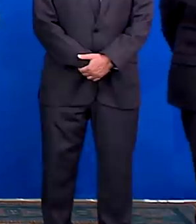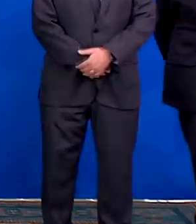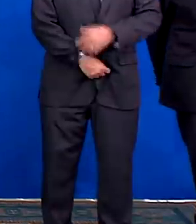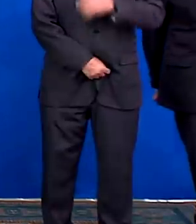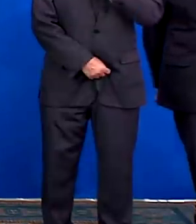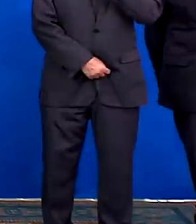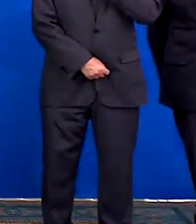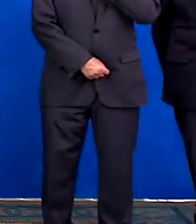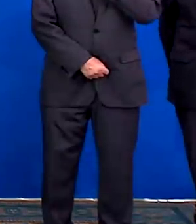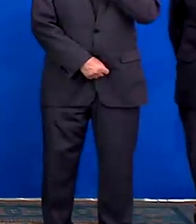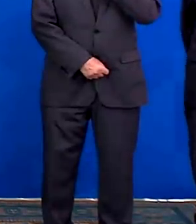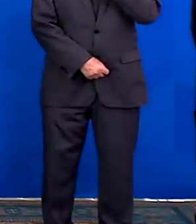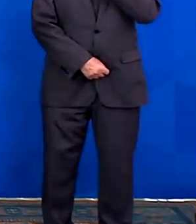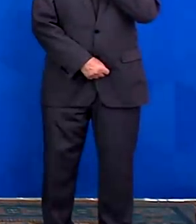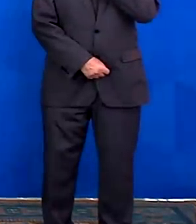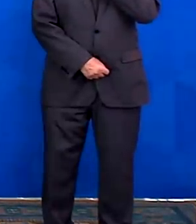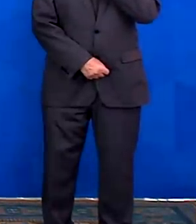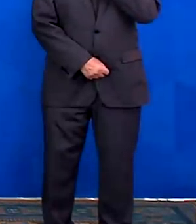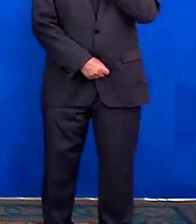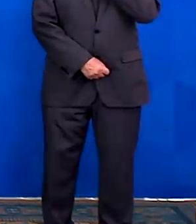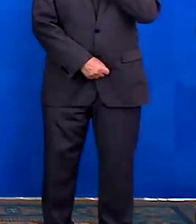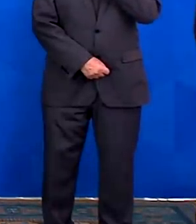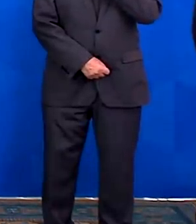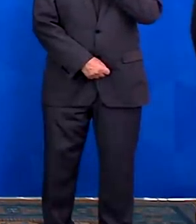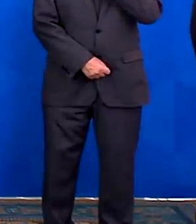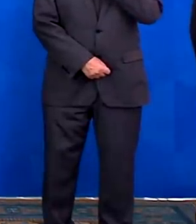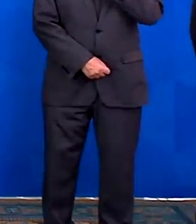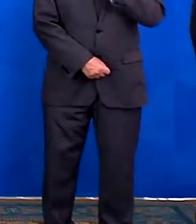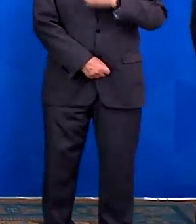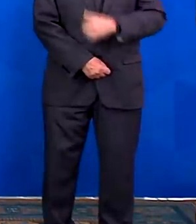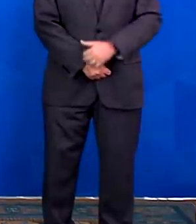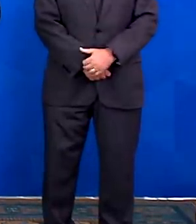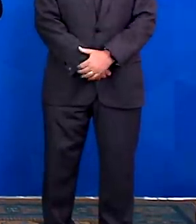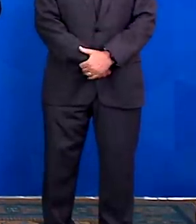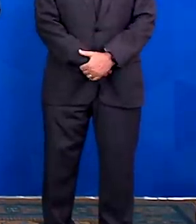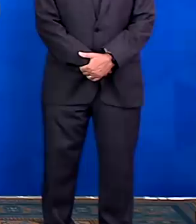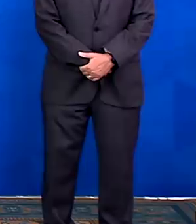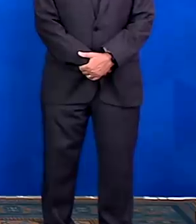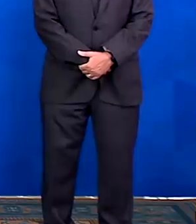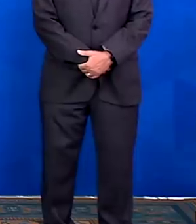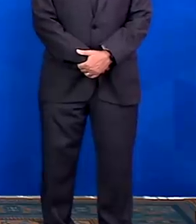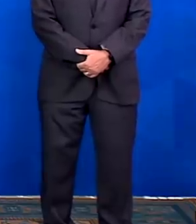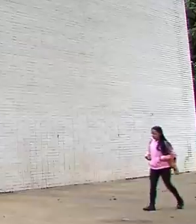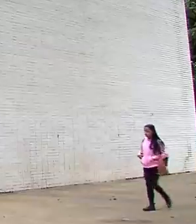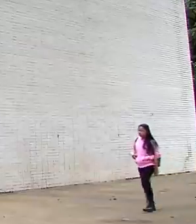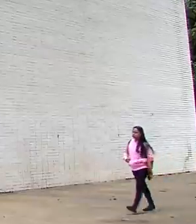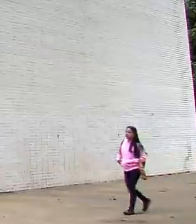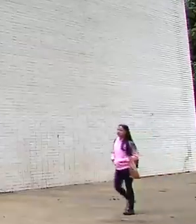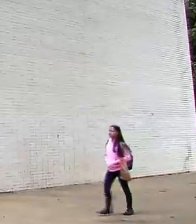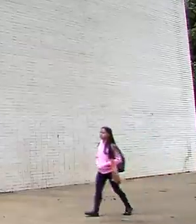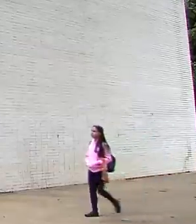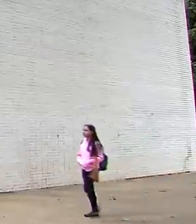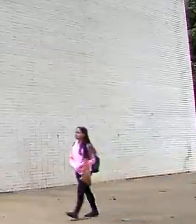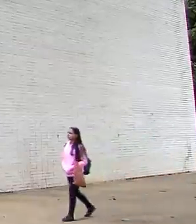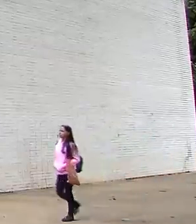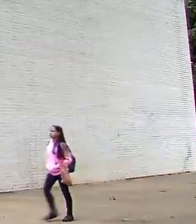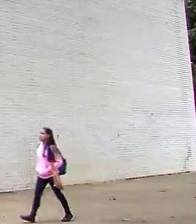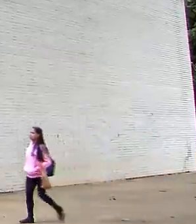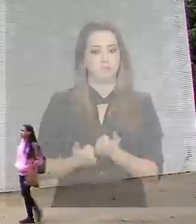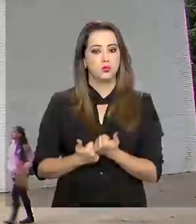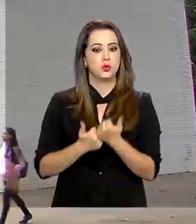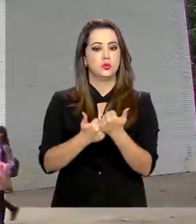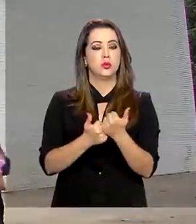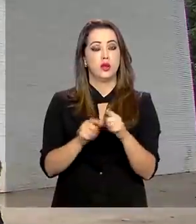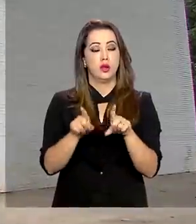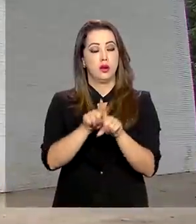estão previstos, por parte da União, 16 bilhões de reais. Além do apoio aos governos